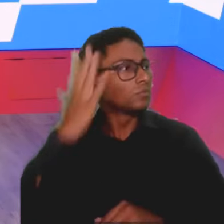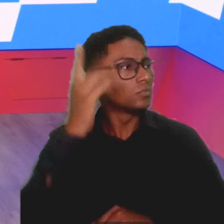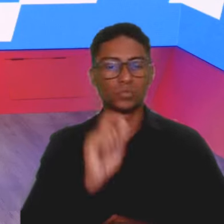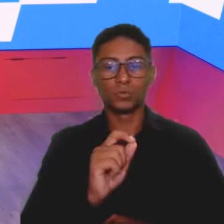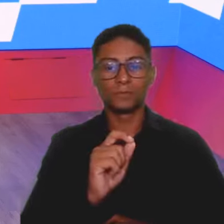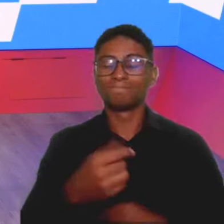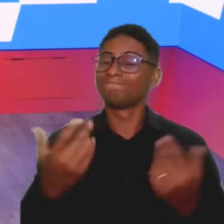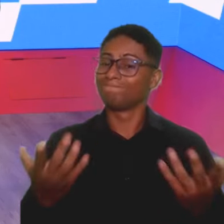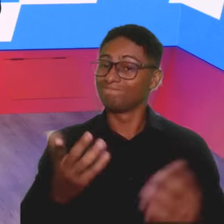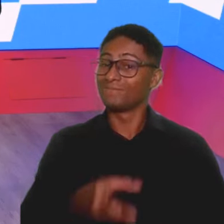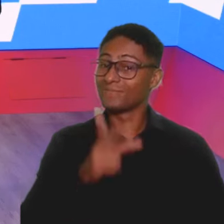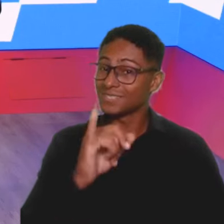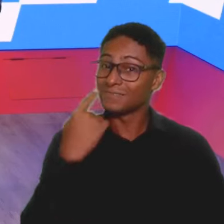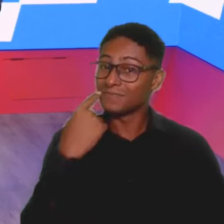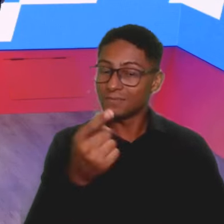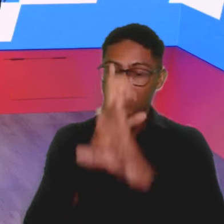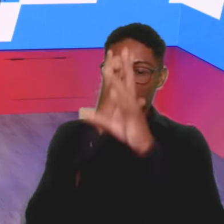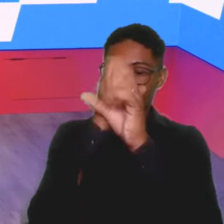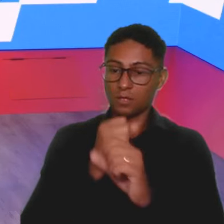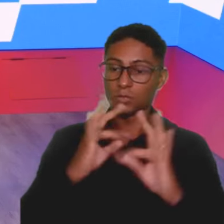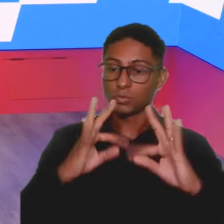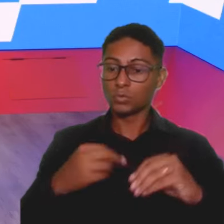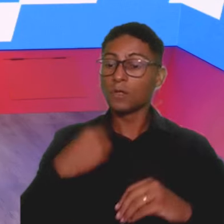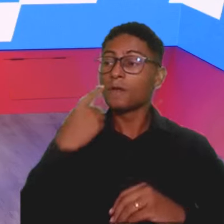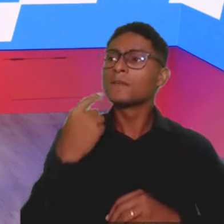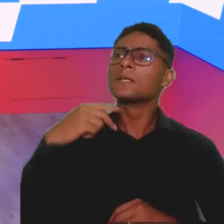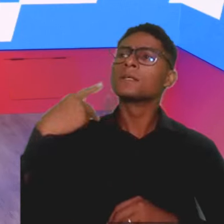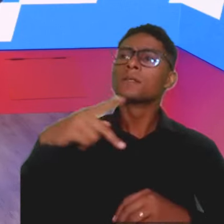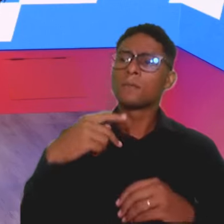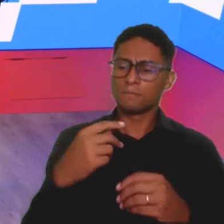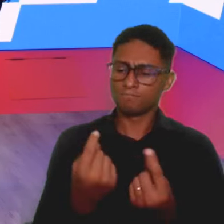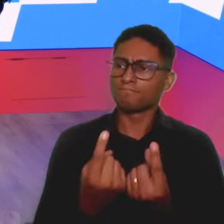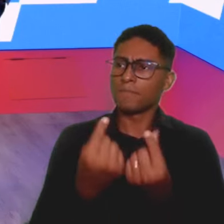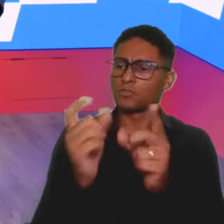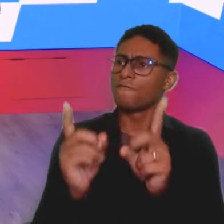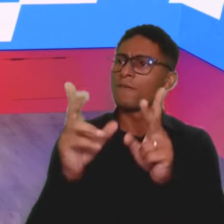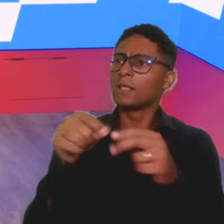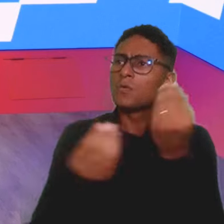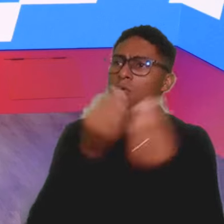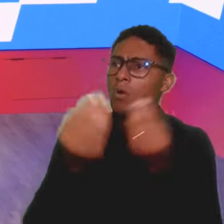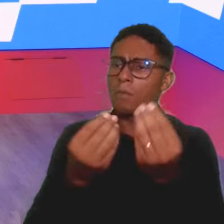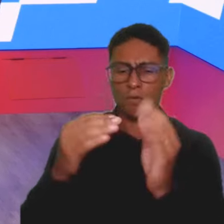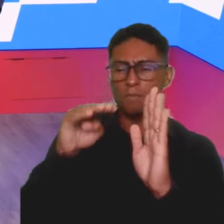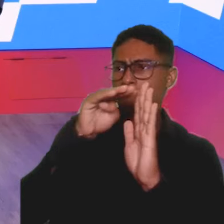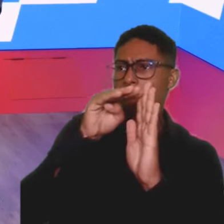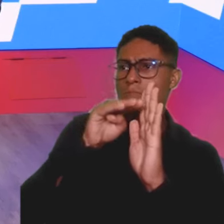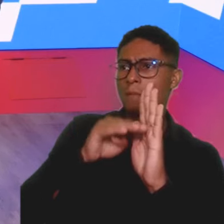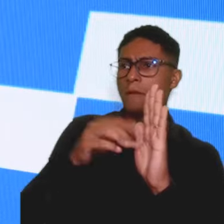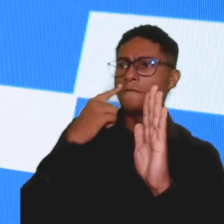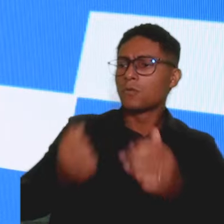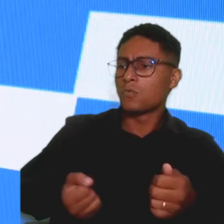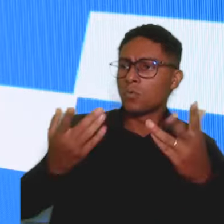colocar tudo realmente na ponta do lápis, então, vamos olhar a sua estrutura de preço, vamos olhar a sua estrutura de despesa, a sua estrutura de